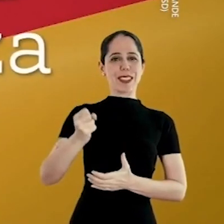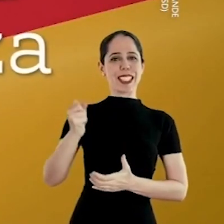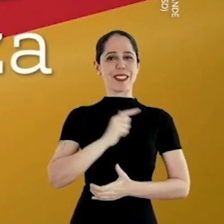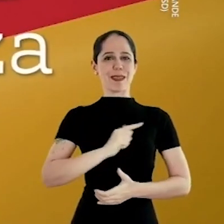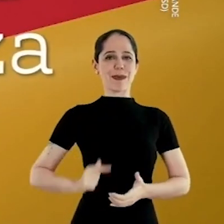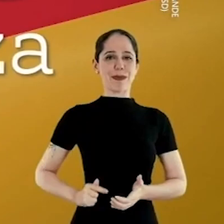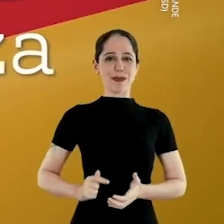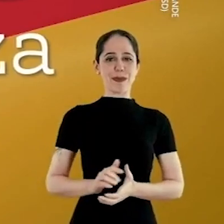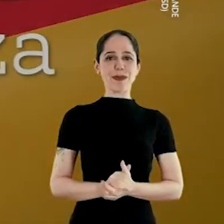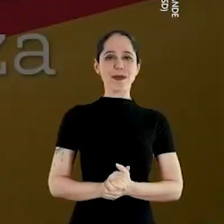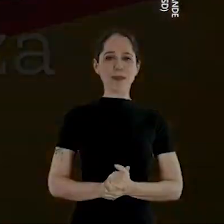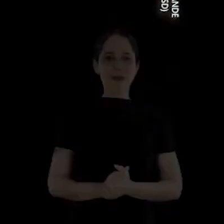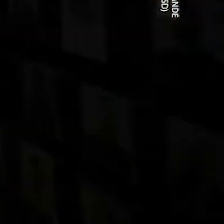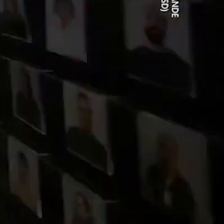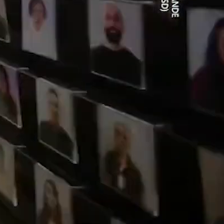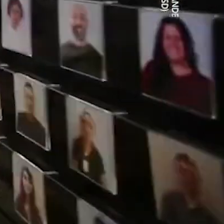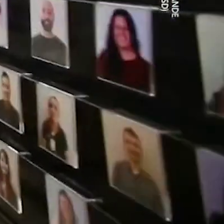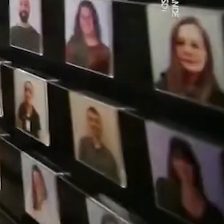Eduardo, governador.